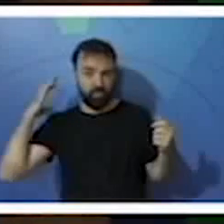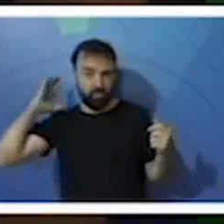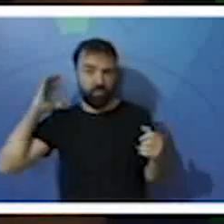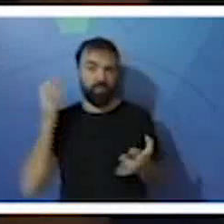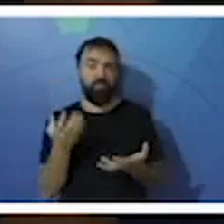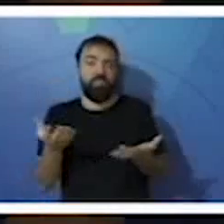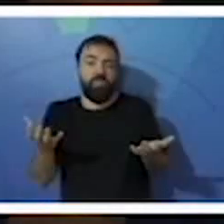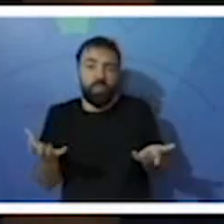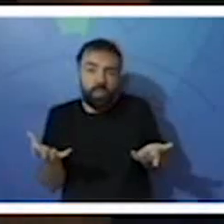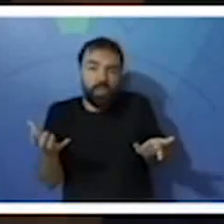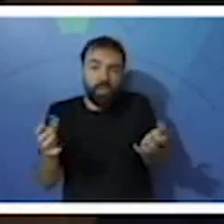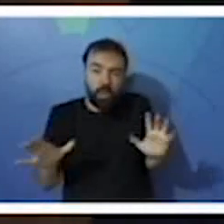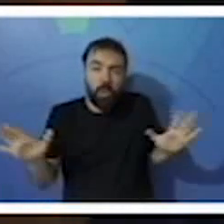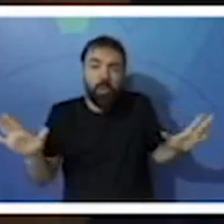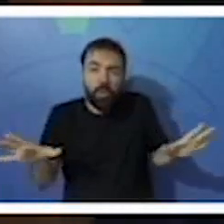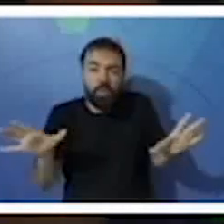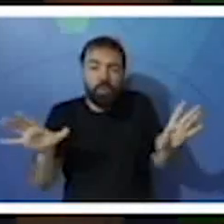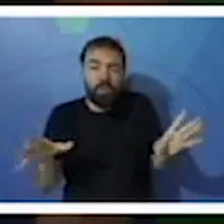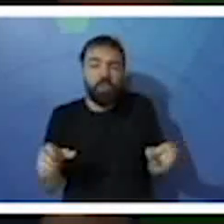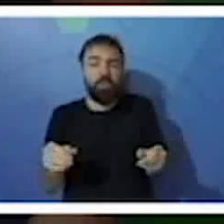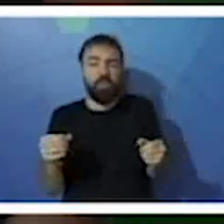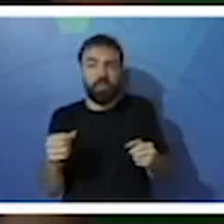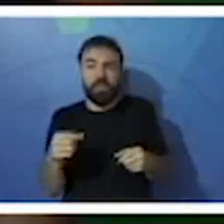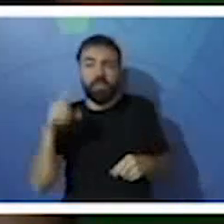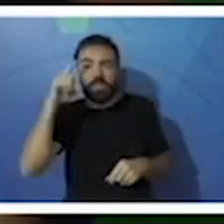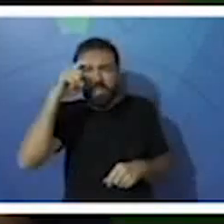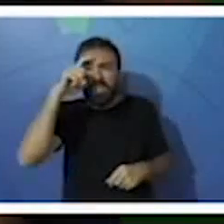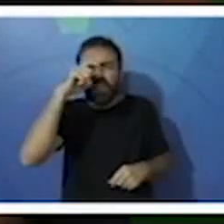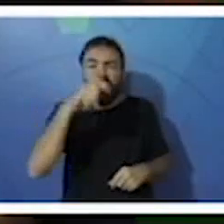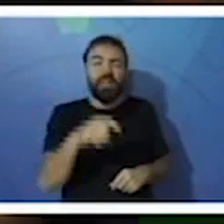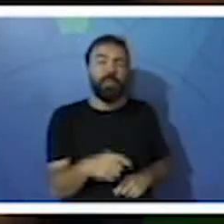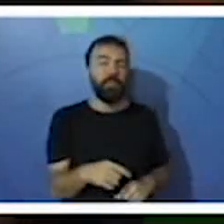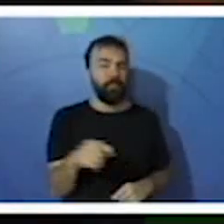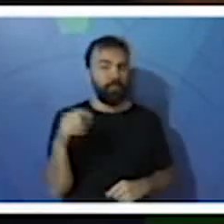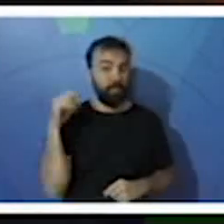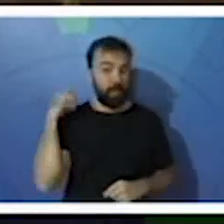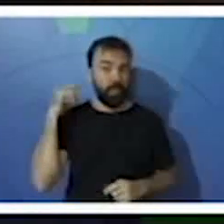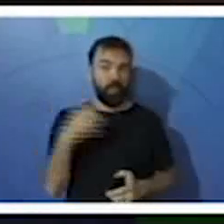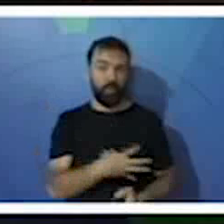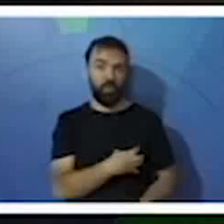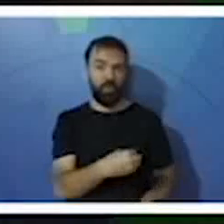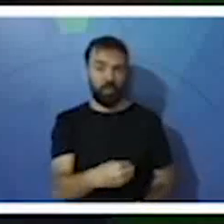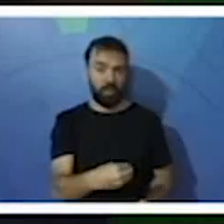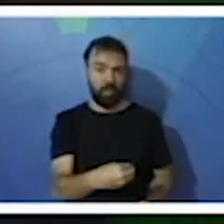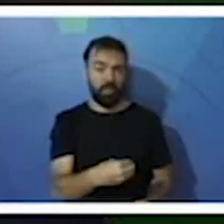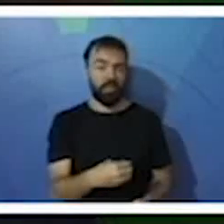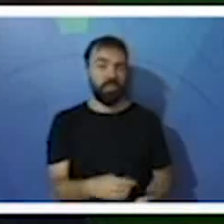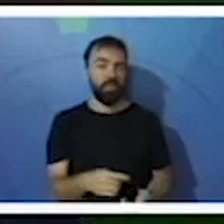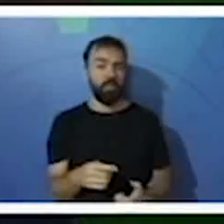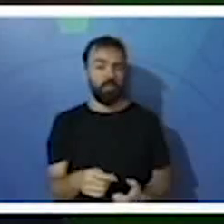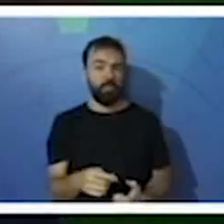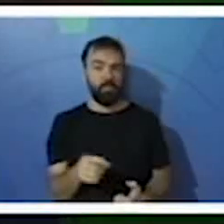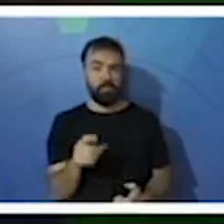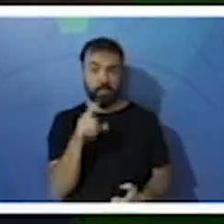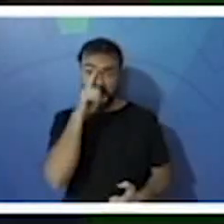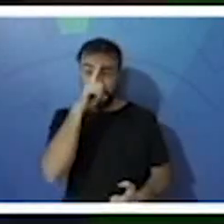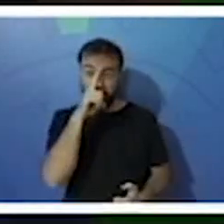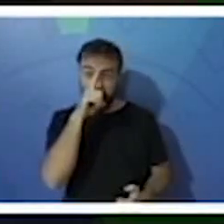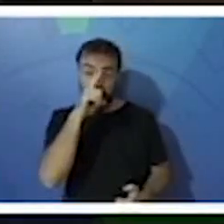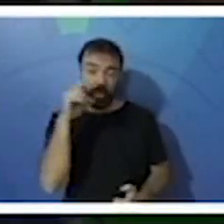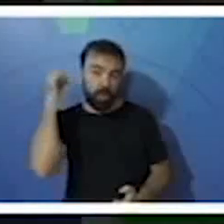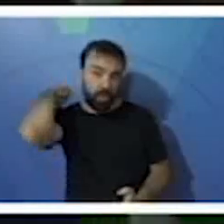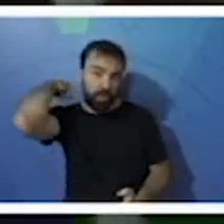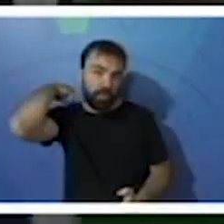dificultaria o voo e os filhotes ficariam em perigo. Já pensou a ave voando com o ninho nas costas e um monte de